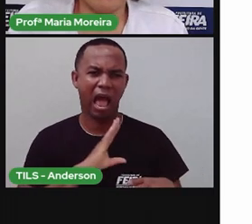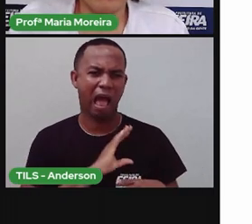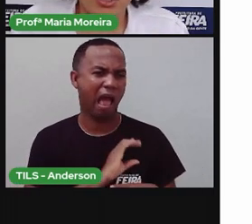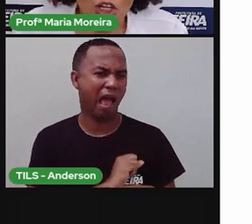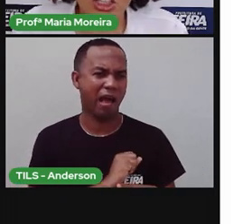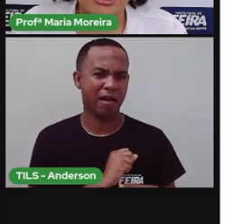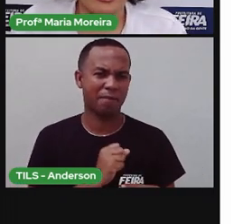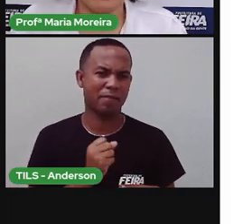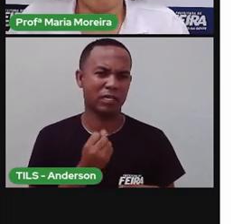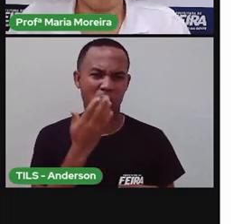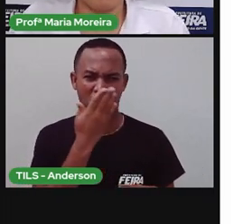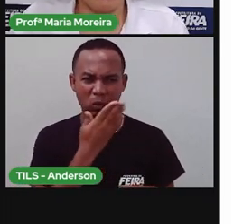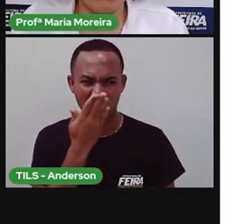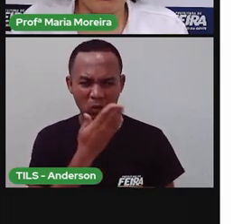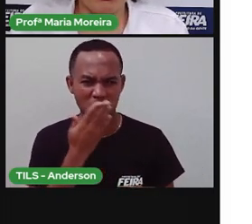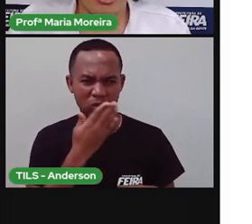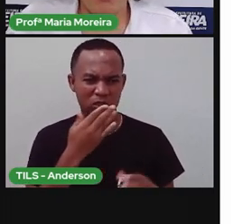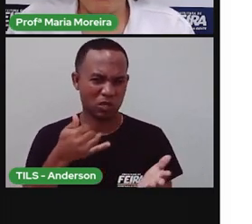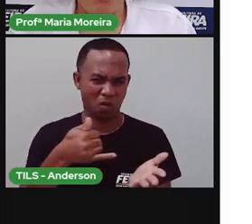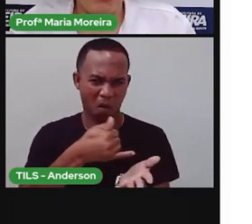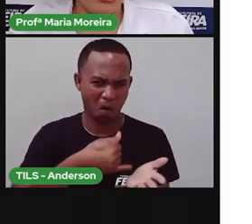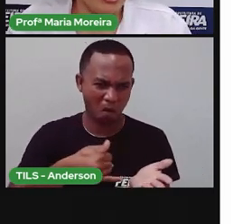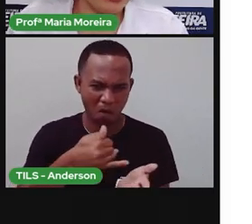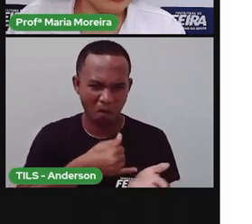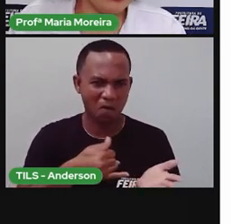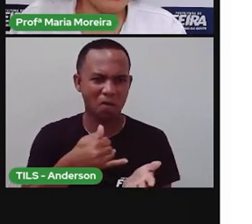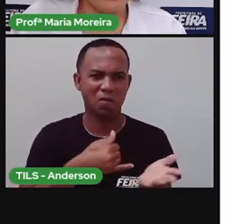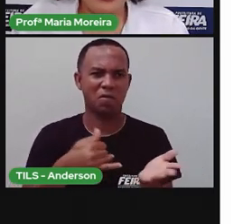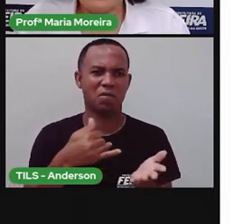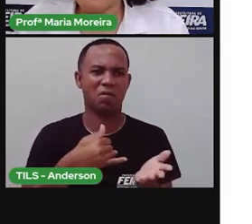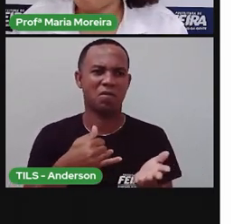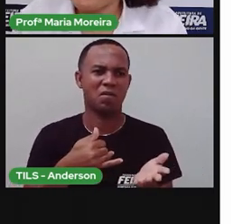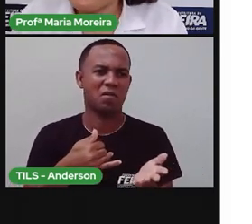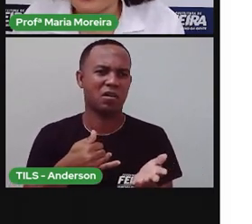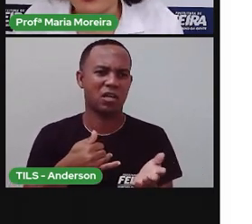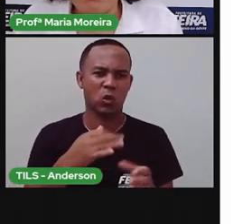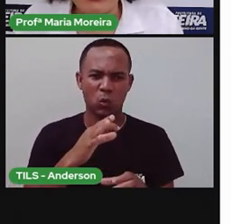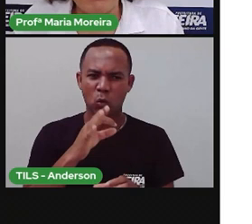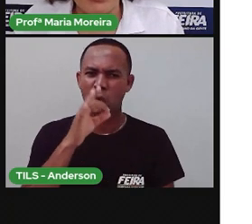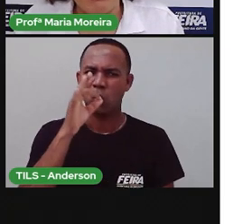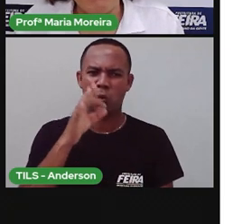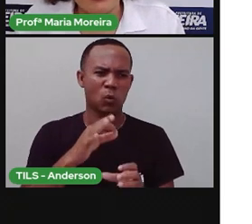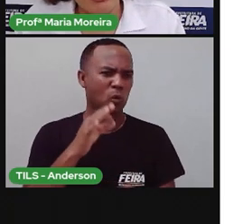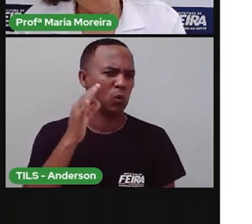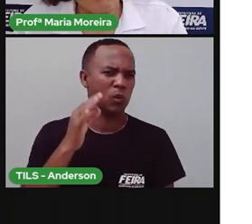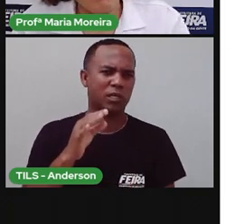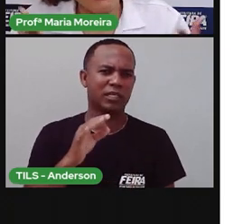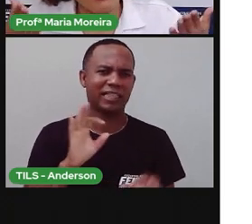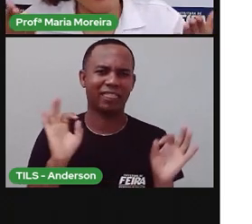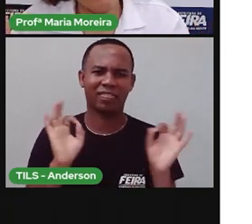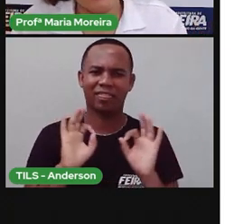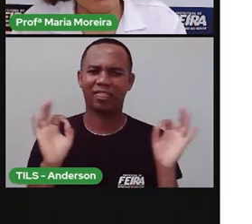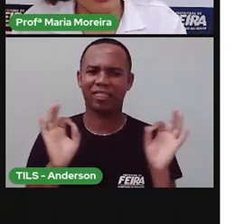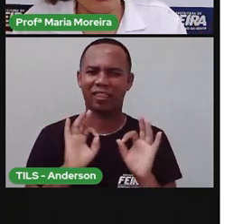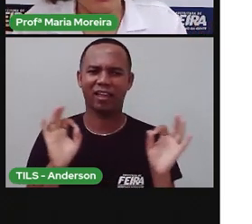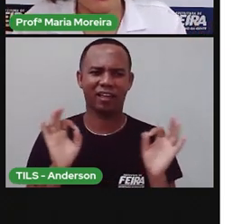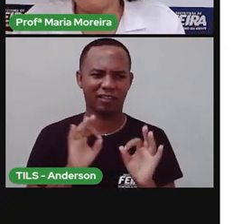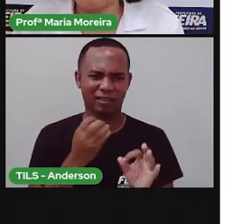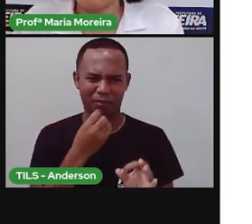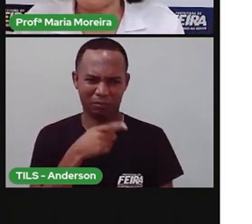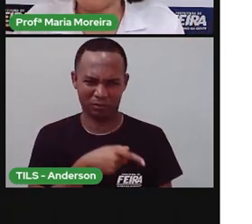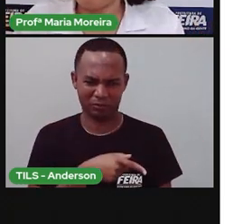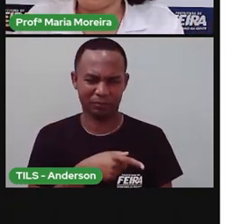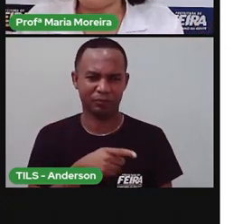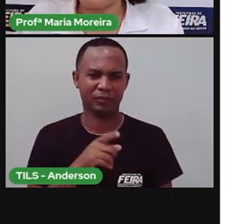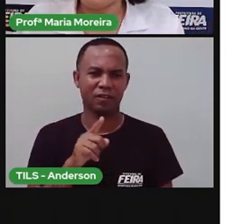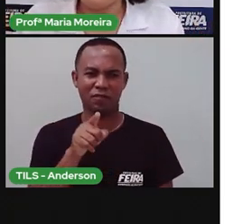doce, fritura, refrigerante, não pratica nenhuma atividade física, obviamente que a sua qualidade